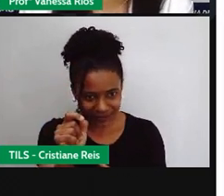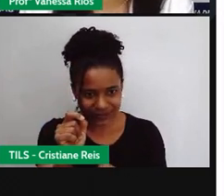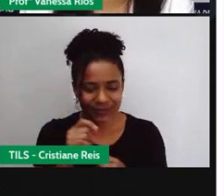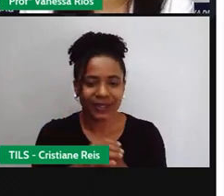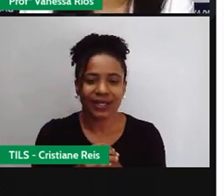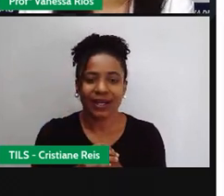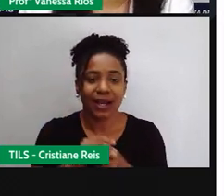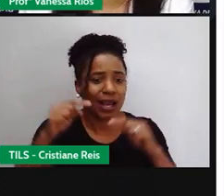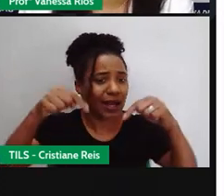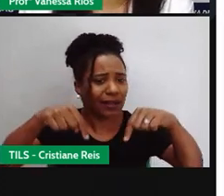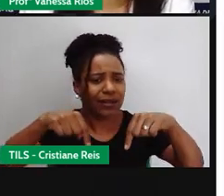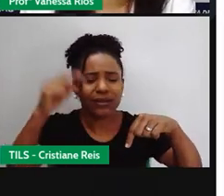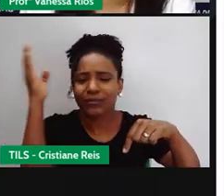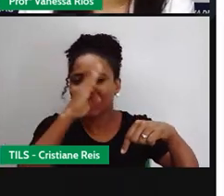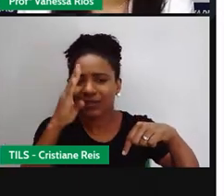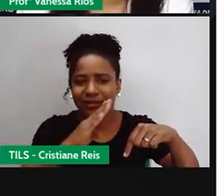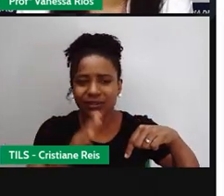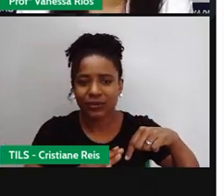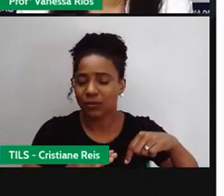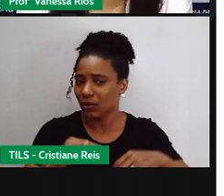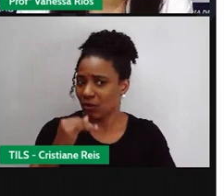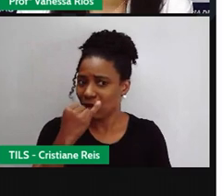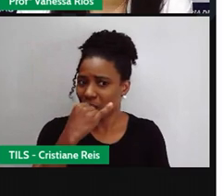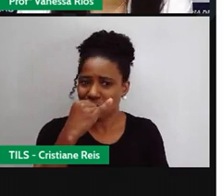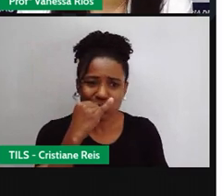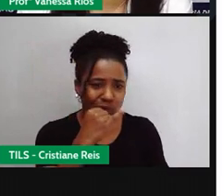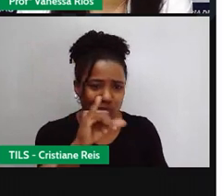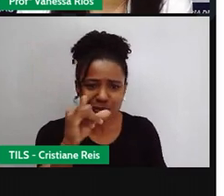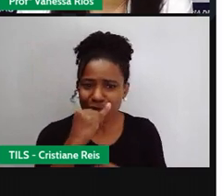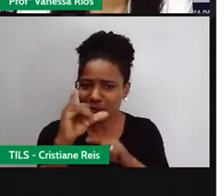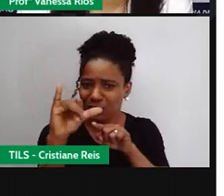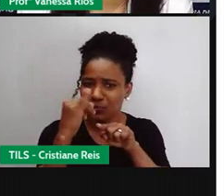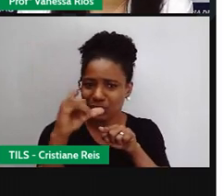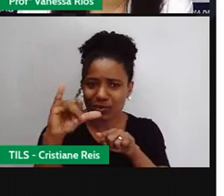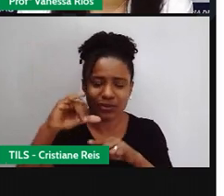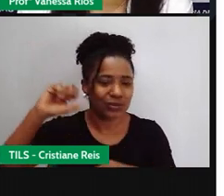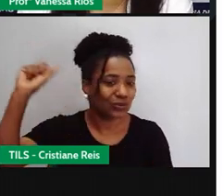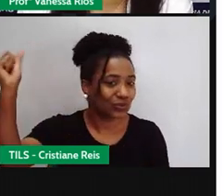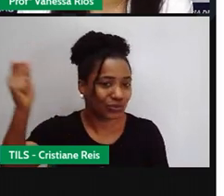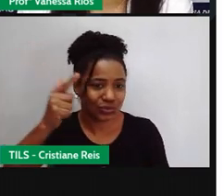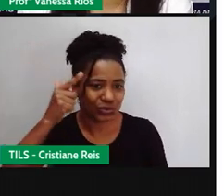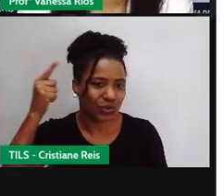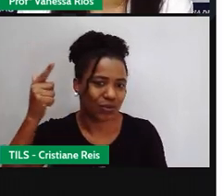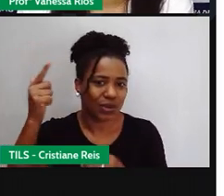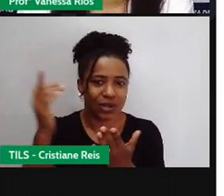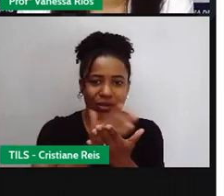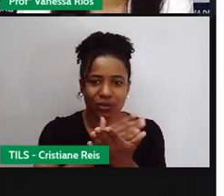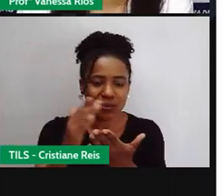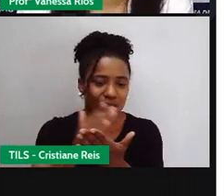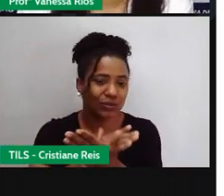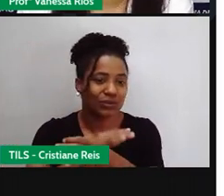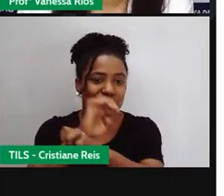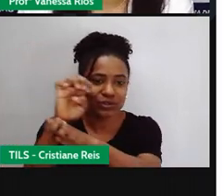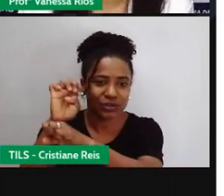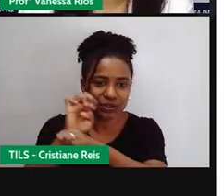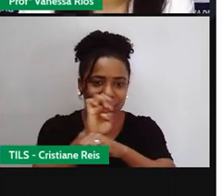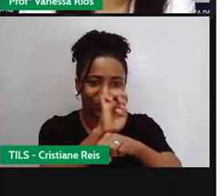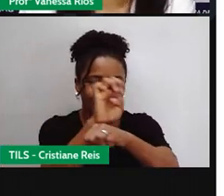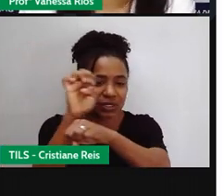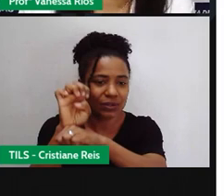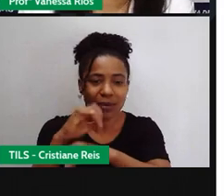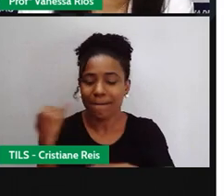nosso país tem. É uma fonte de energia que em alguns estados é muito, muito